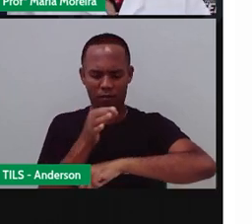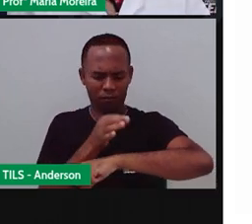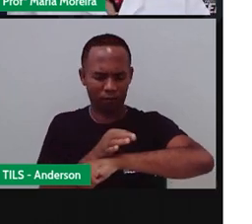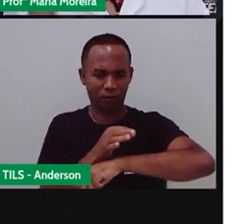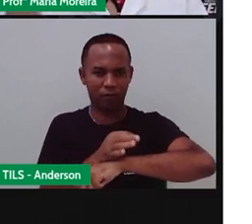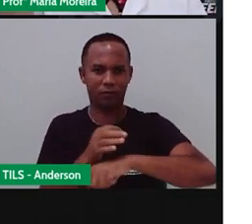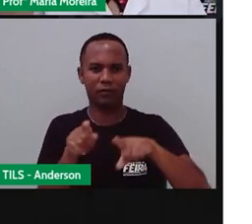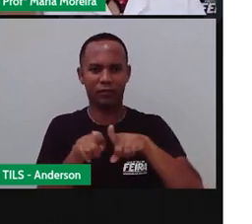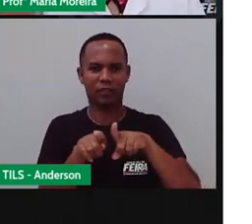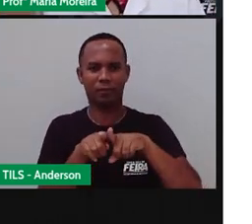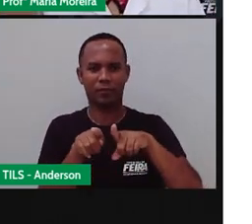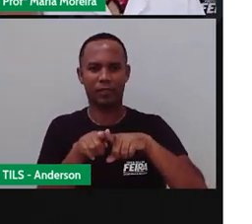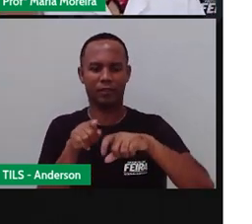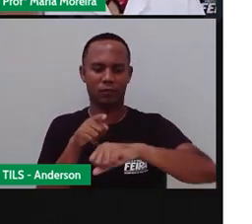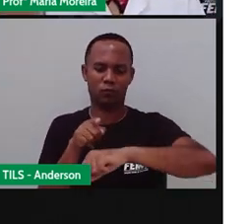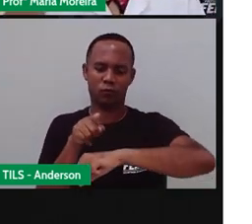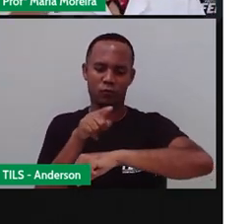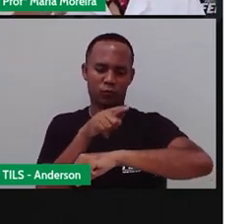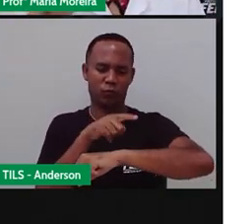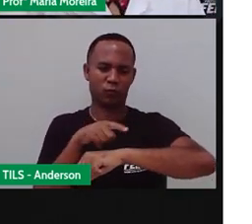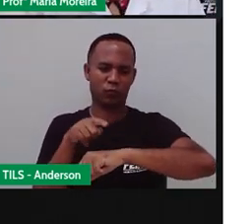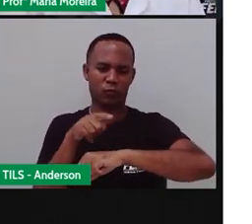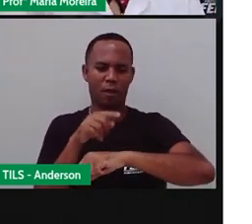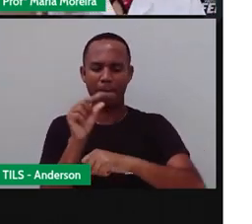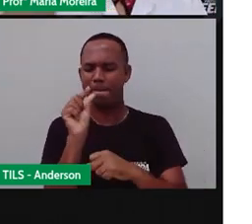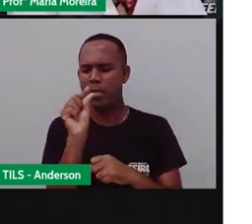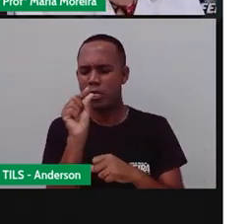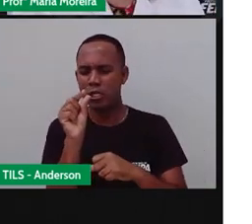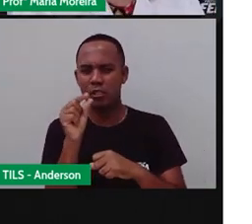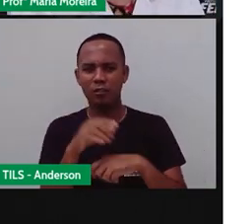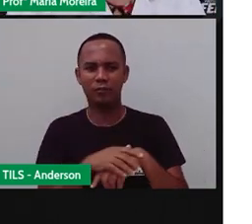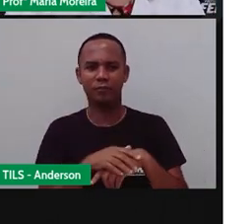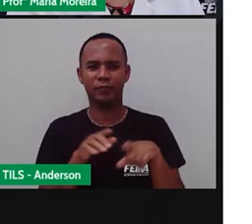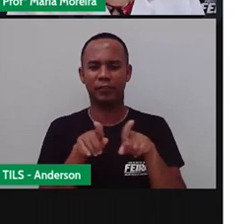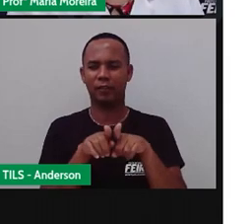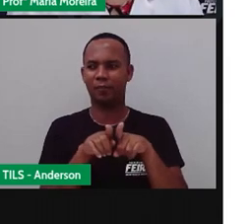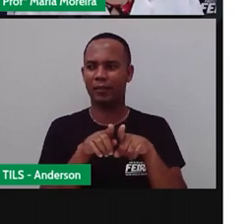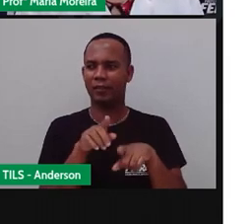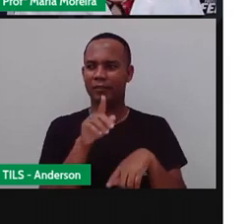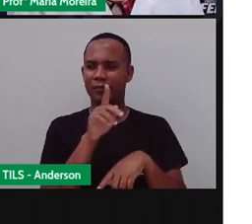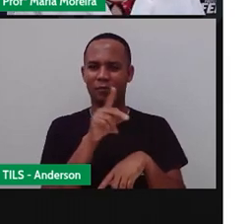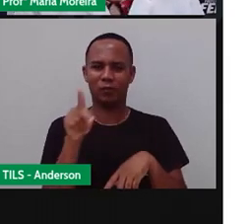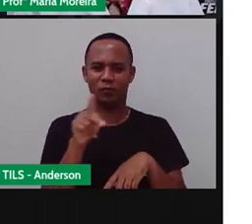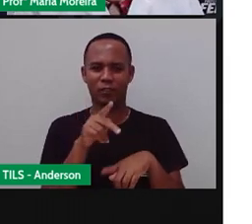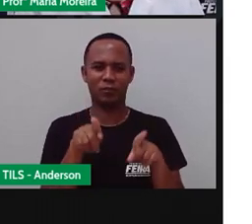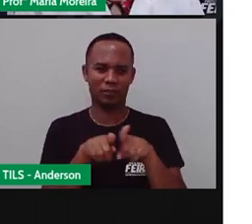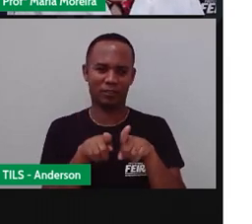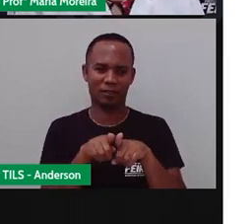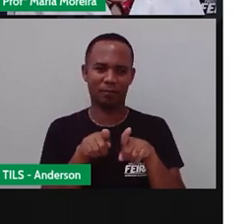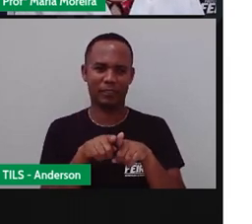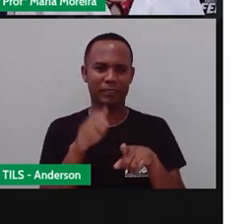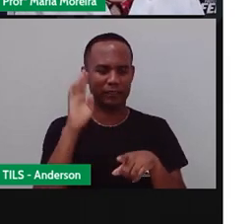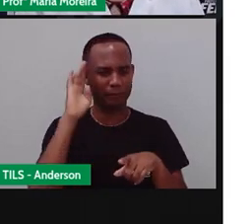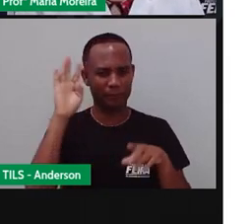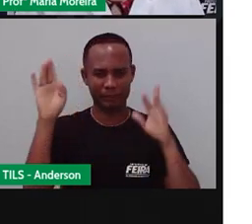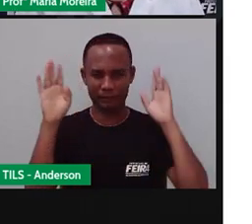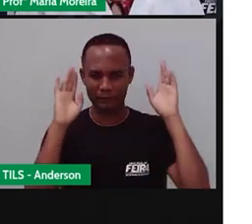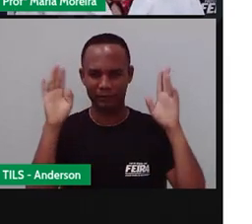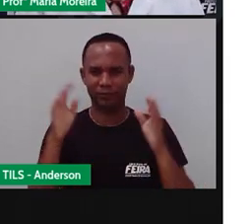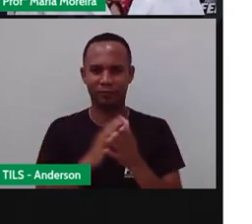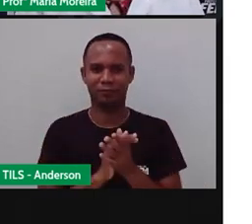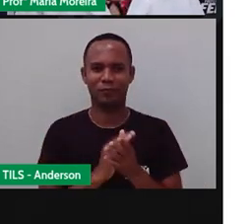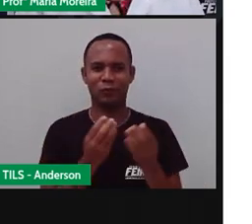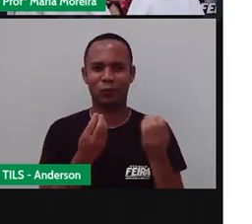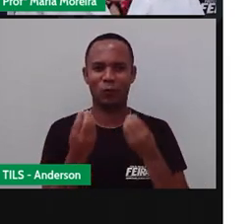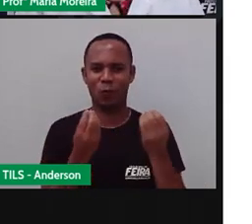de Anderson é movido, mas a bateria dele é um pouquinho menor. O da Paquita também, tá? Aí eu fico imaginando a chefe assistindo o